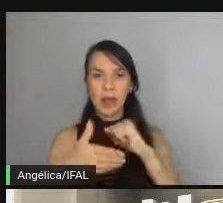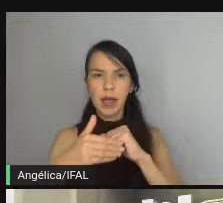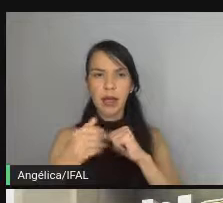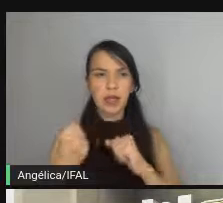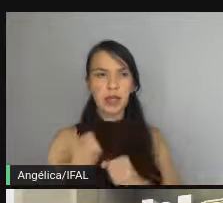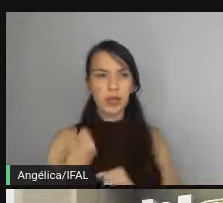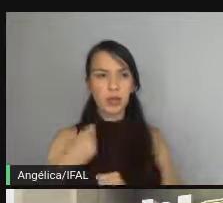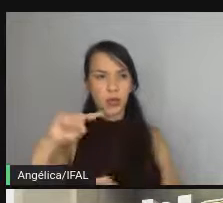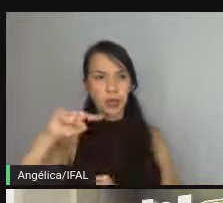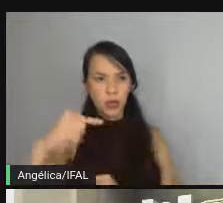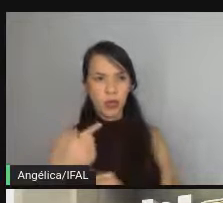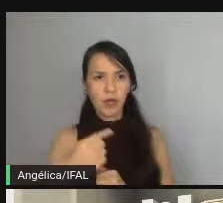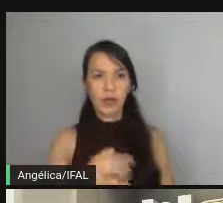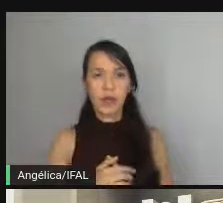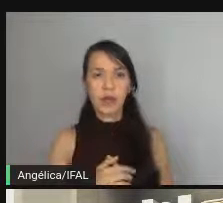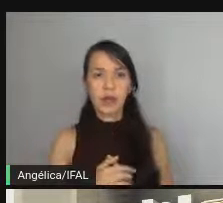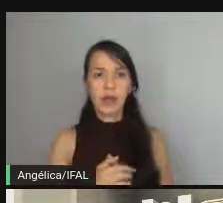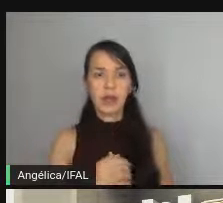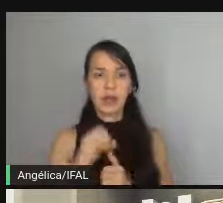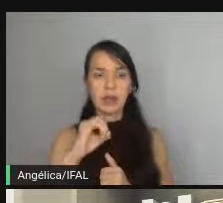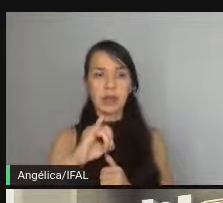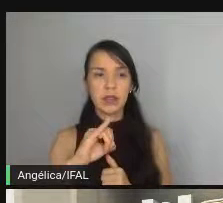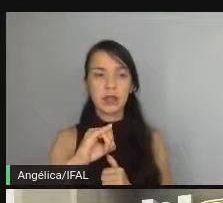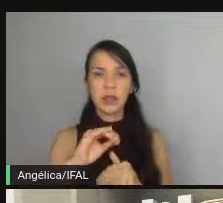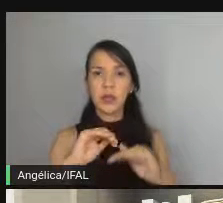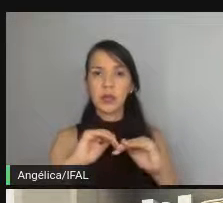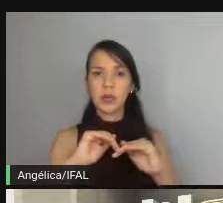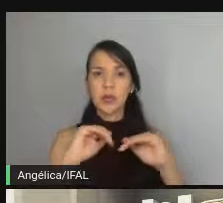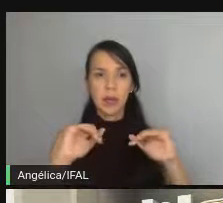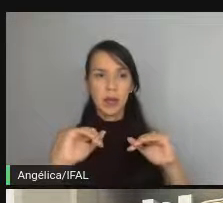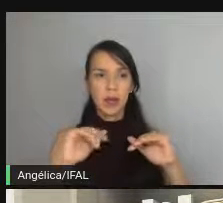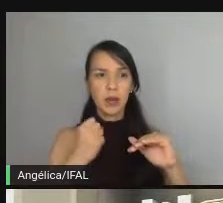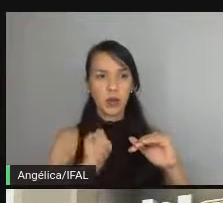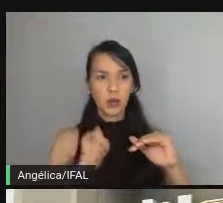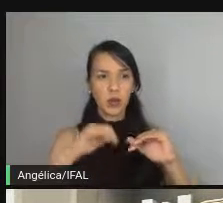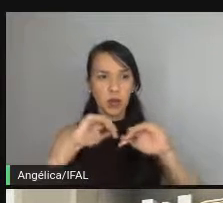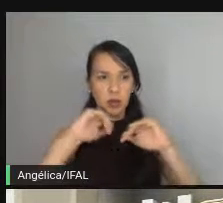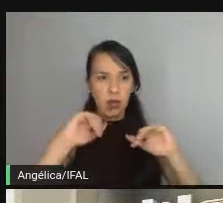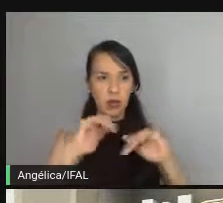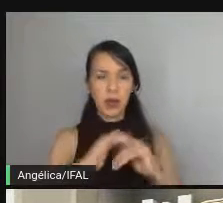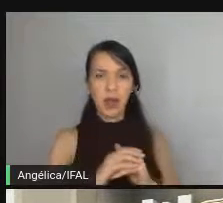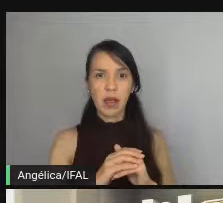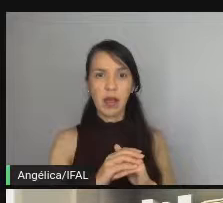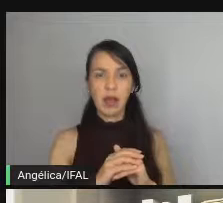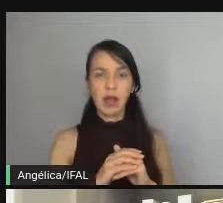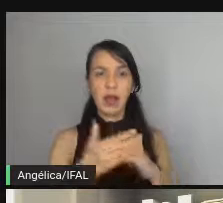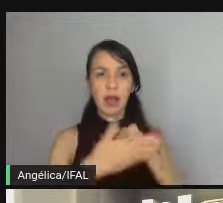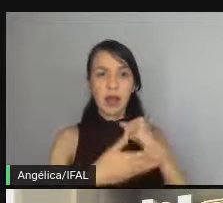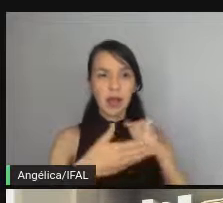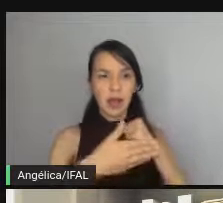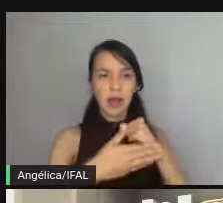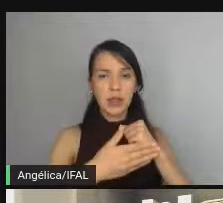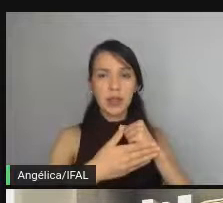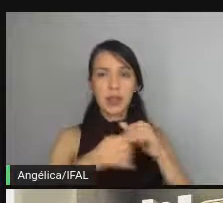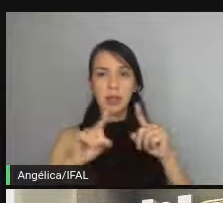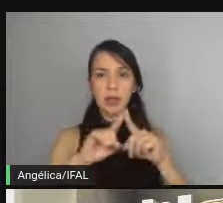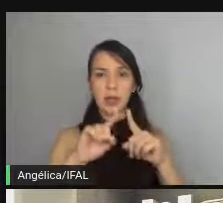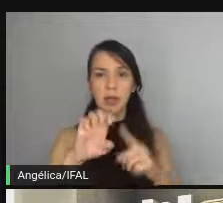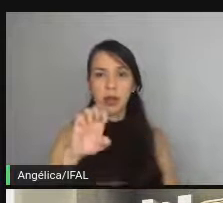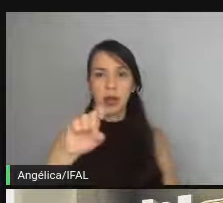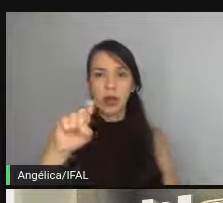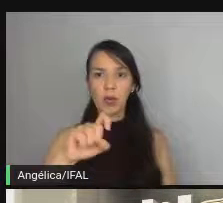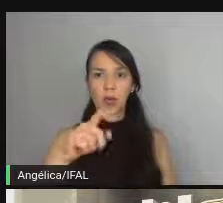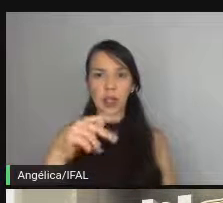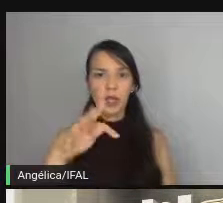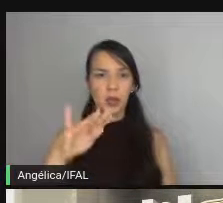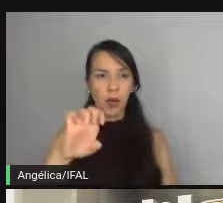se o separador se o a base ou exponencial for com o